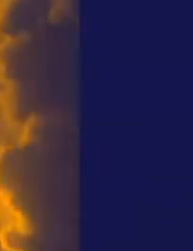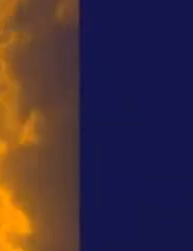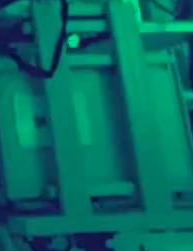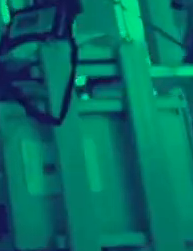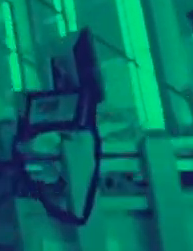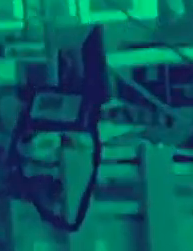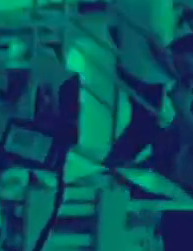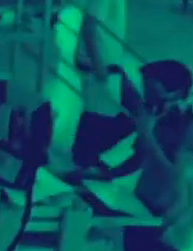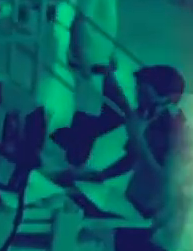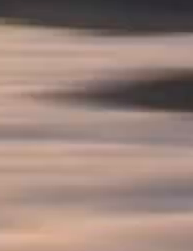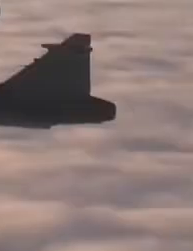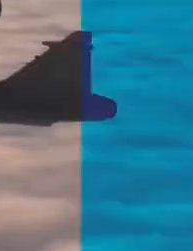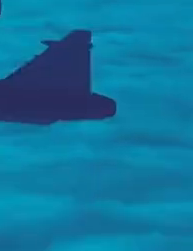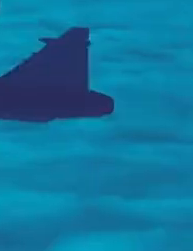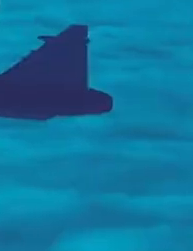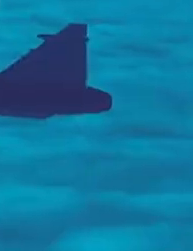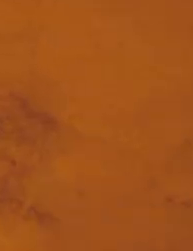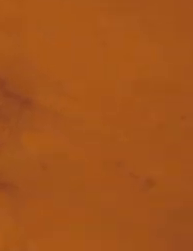Uma